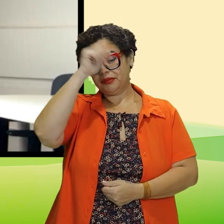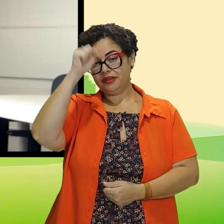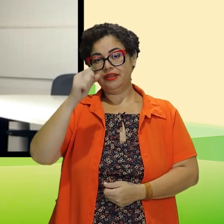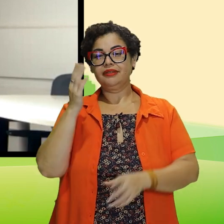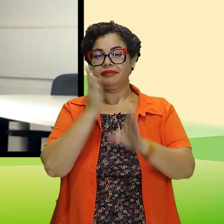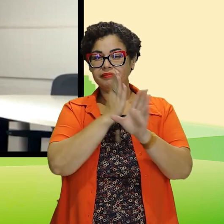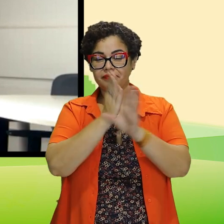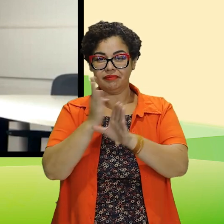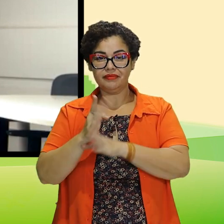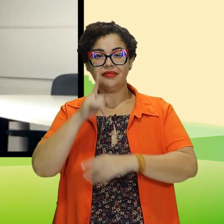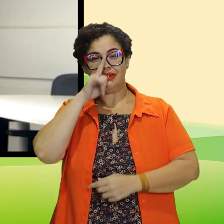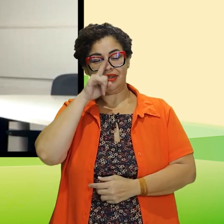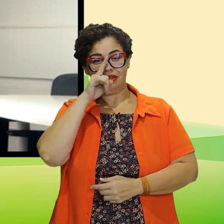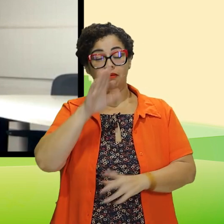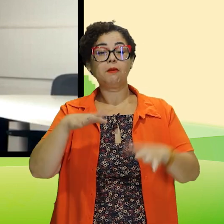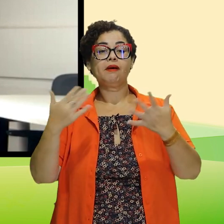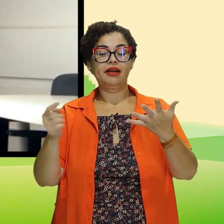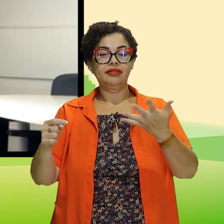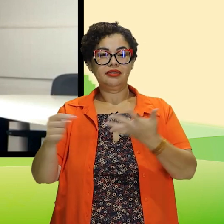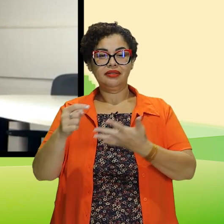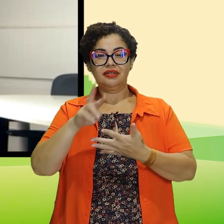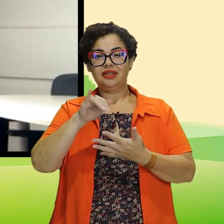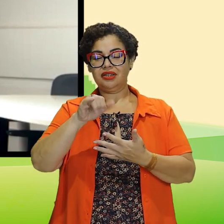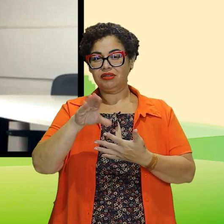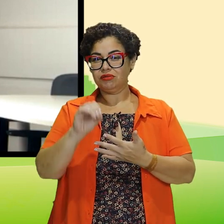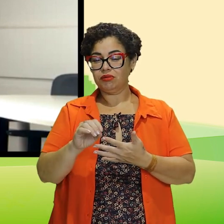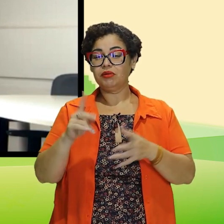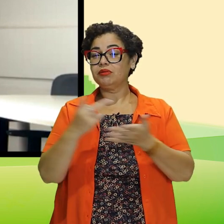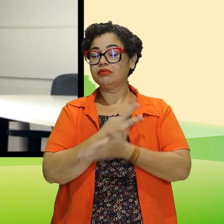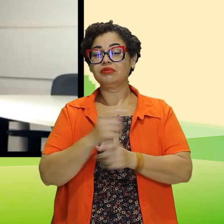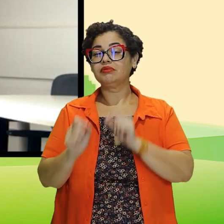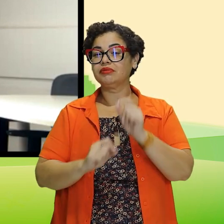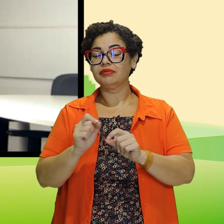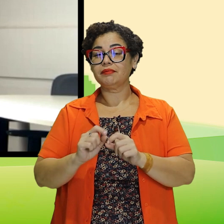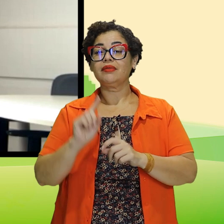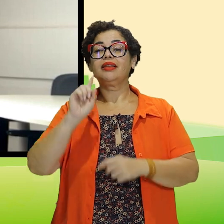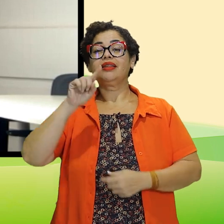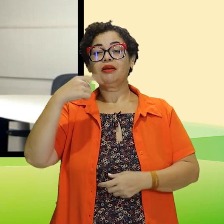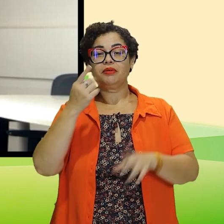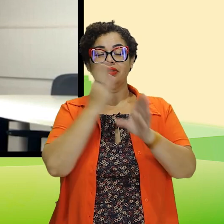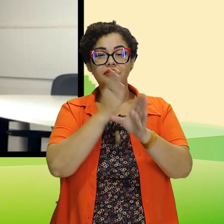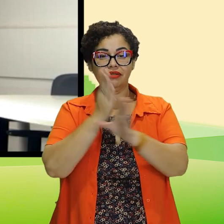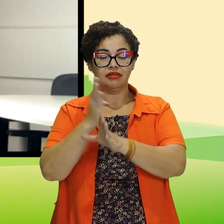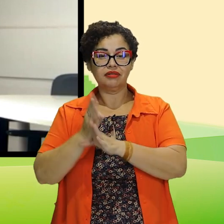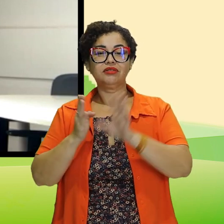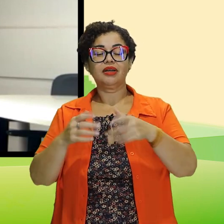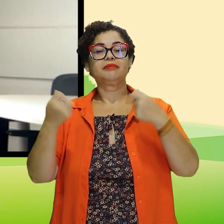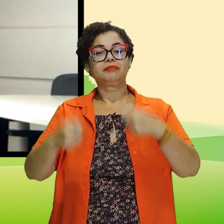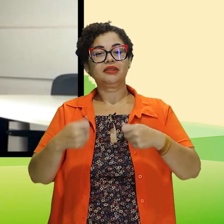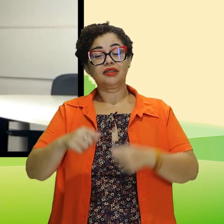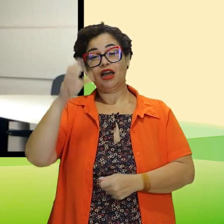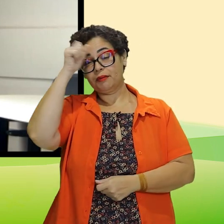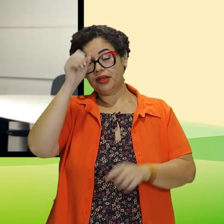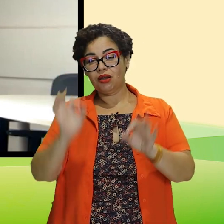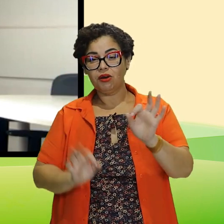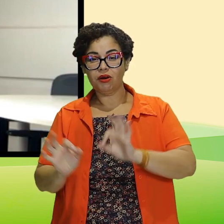identificar esses riscos, quais são eles, quais são esses indicadores. Depois de identificar os riscos, precisamos